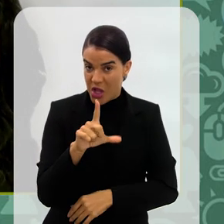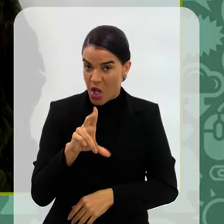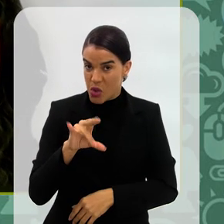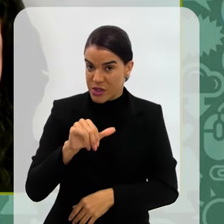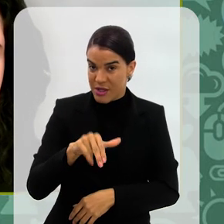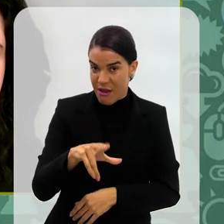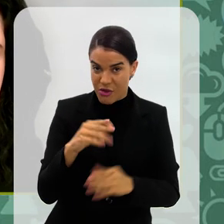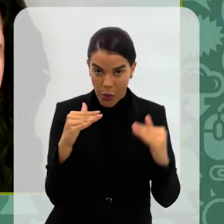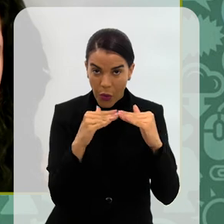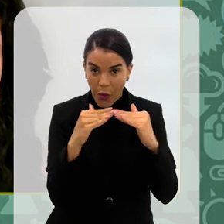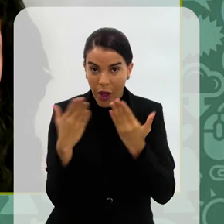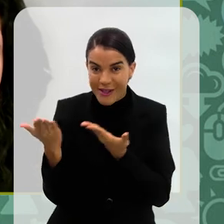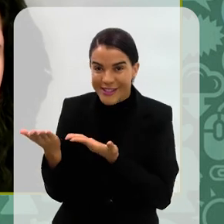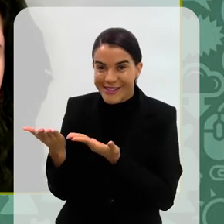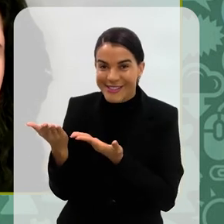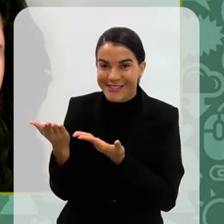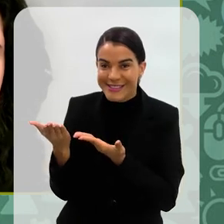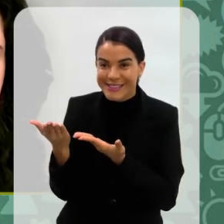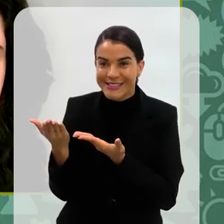Oceane, você concorda?